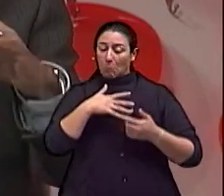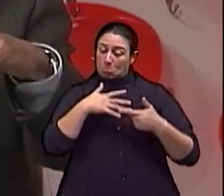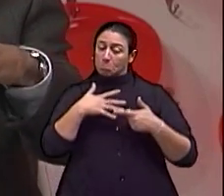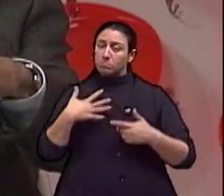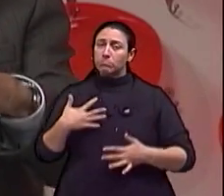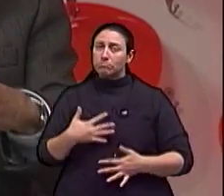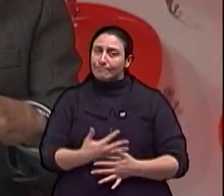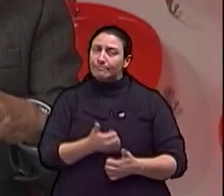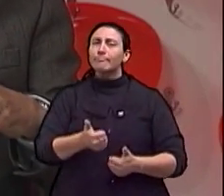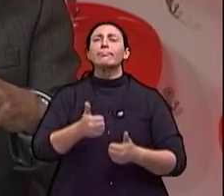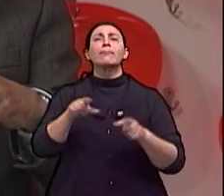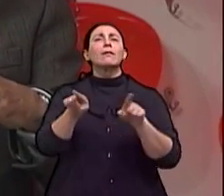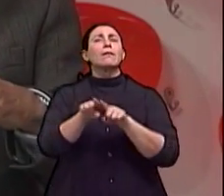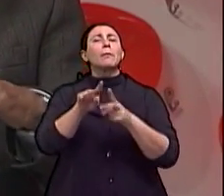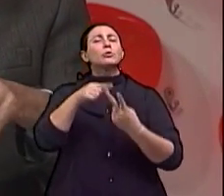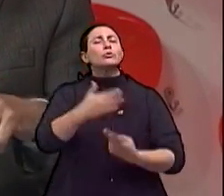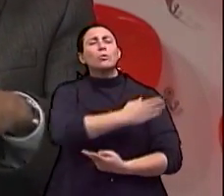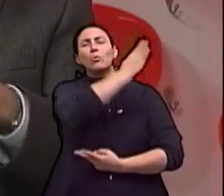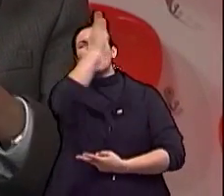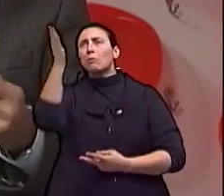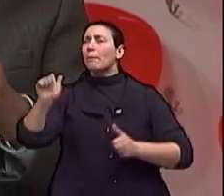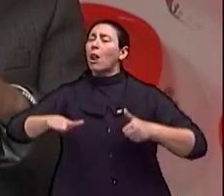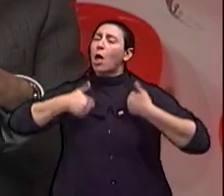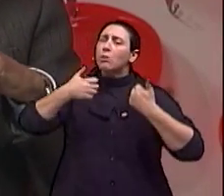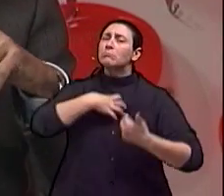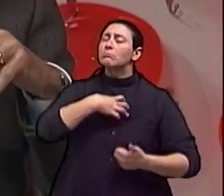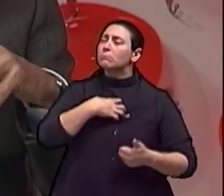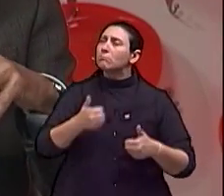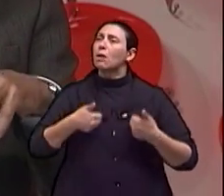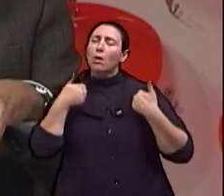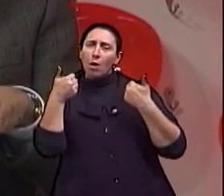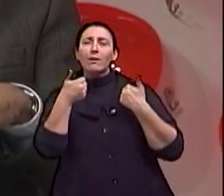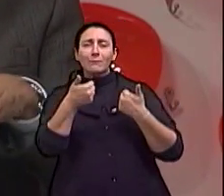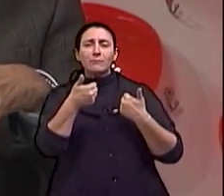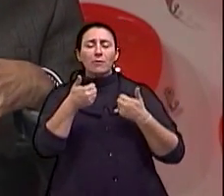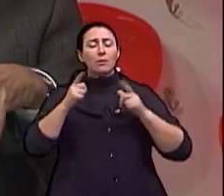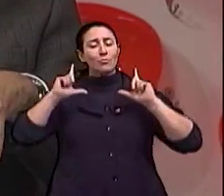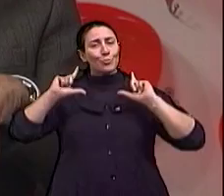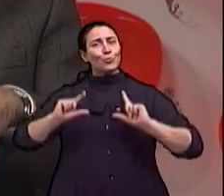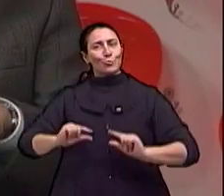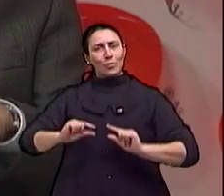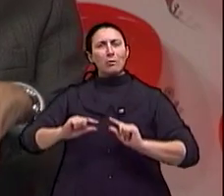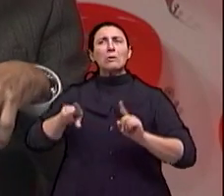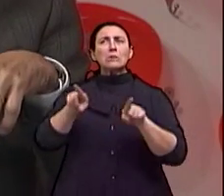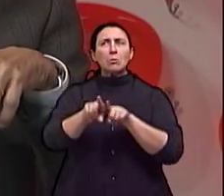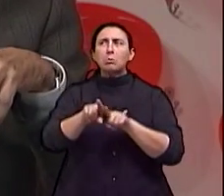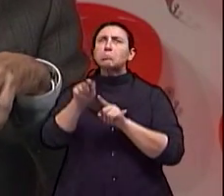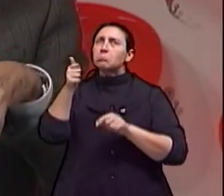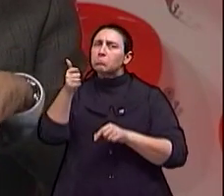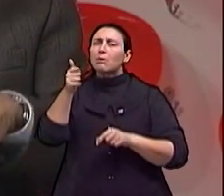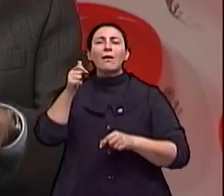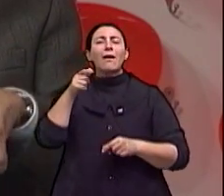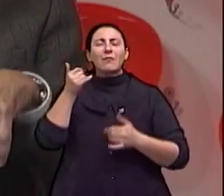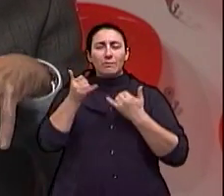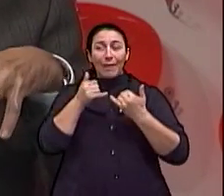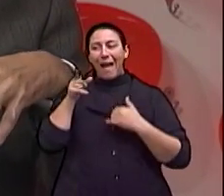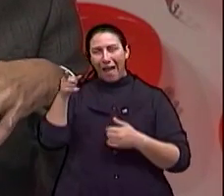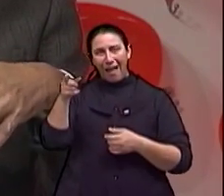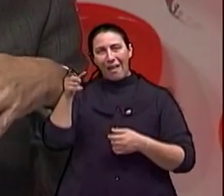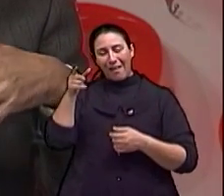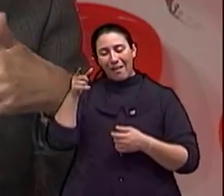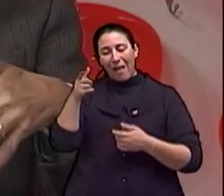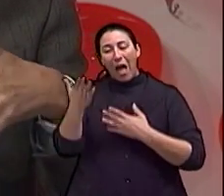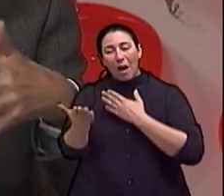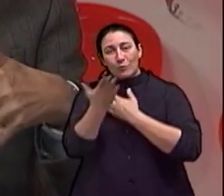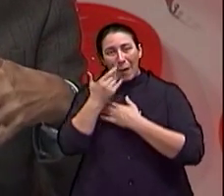melhor, estar pior durante o dia e a melhora da de cinesia. A cirurgia, em princípio, não melhora para caminhar, não melhora para falar, quer dizer,